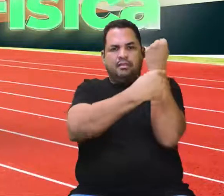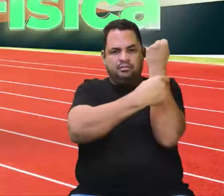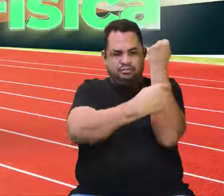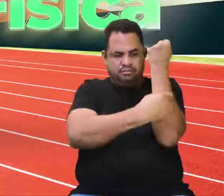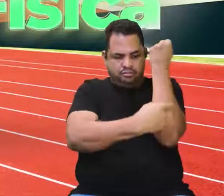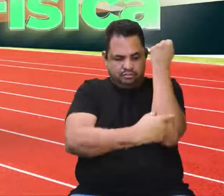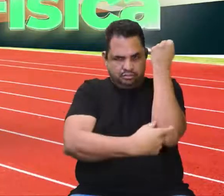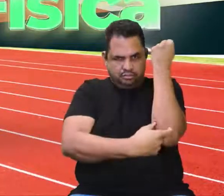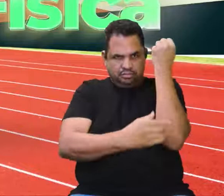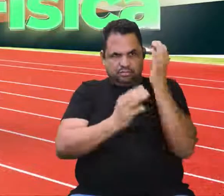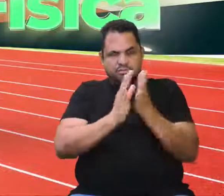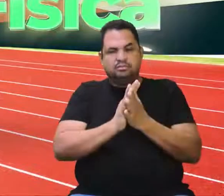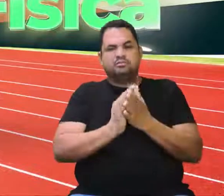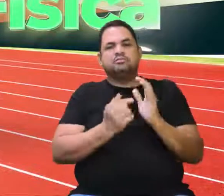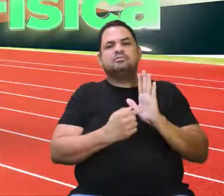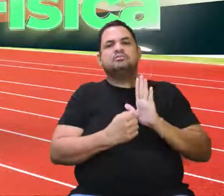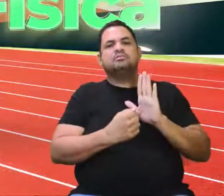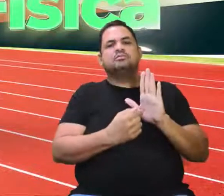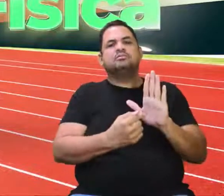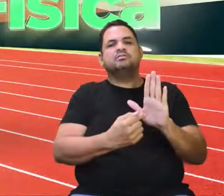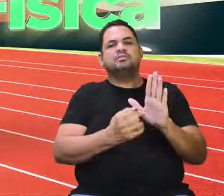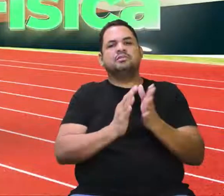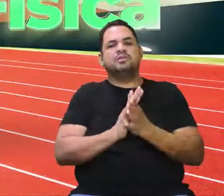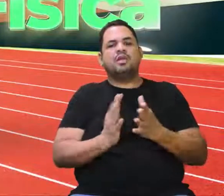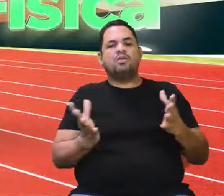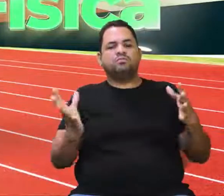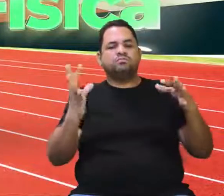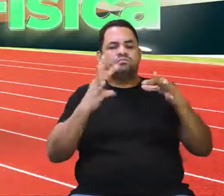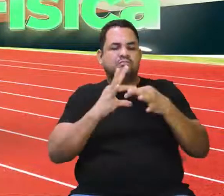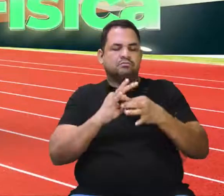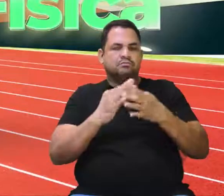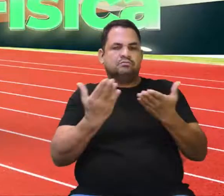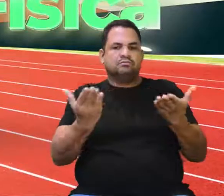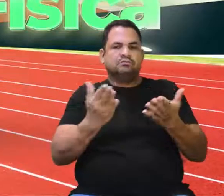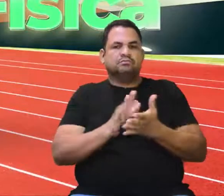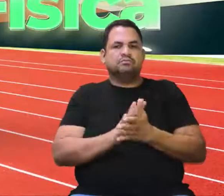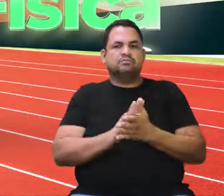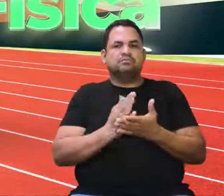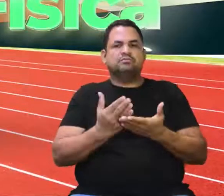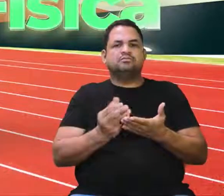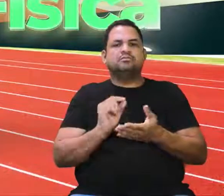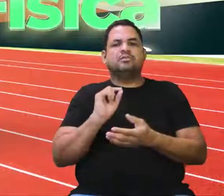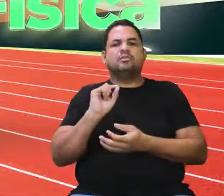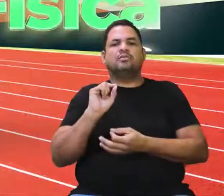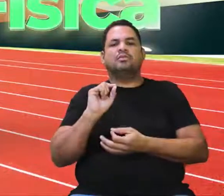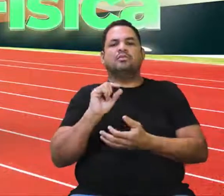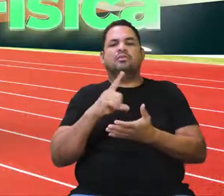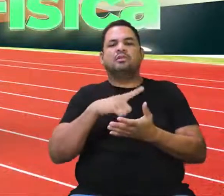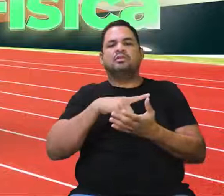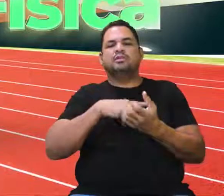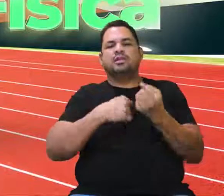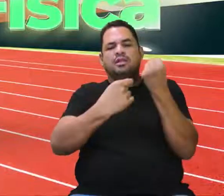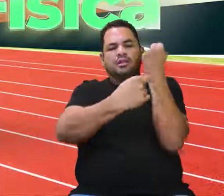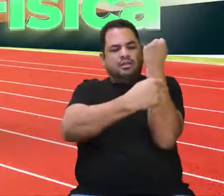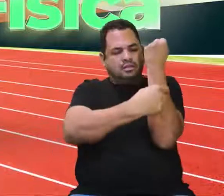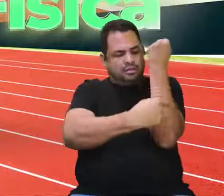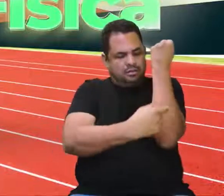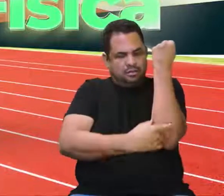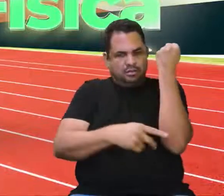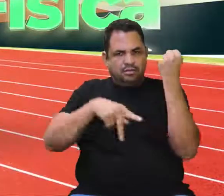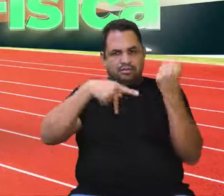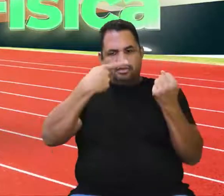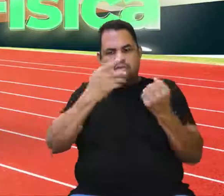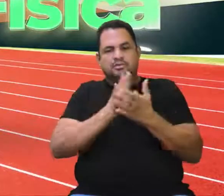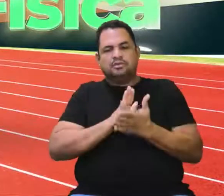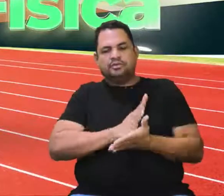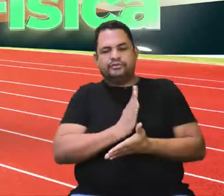vertebral. Então, trouxe ali uma contextualização da composição, da formação das vértebras. Falou dos